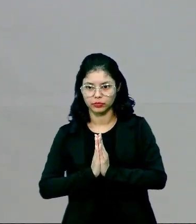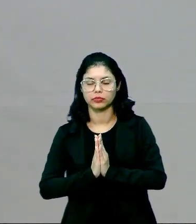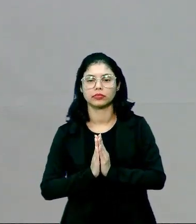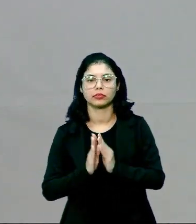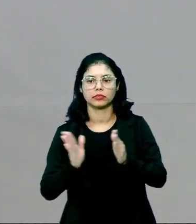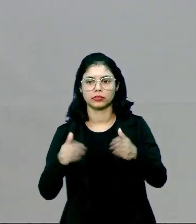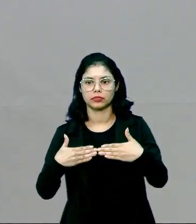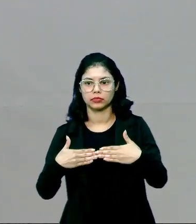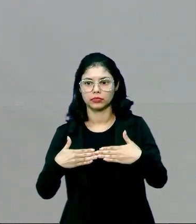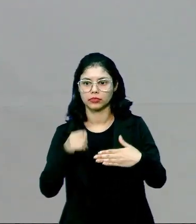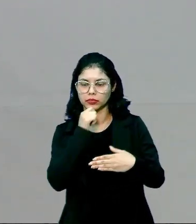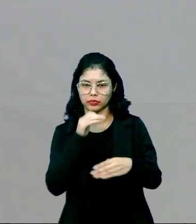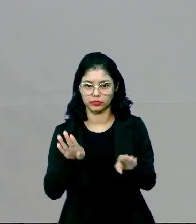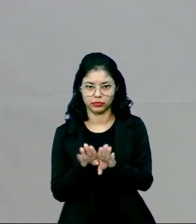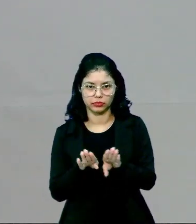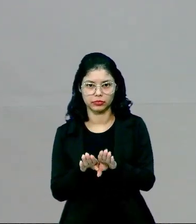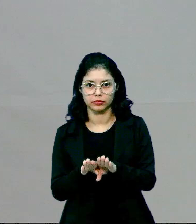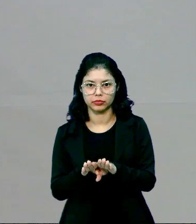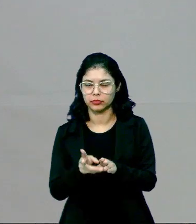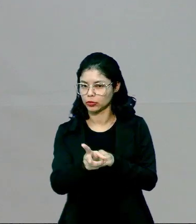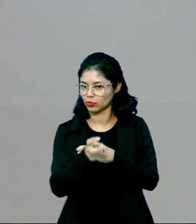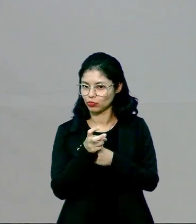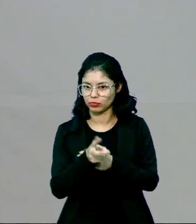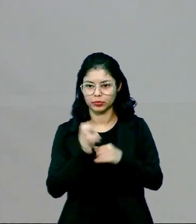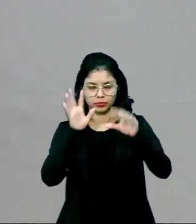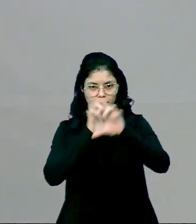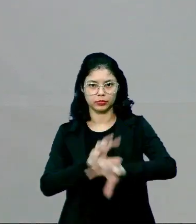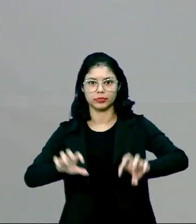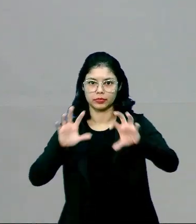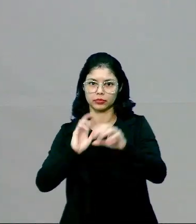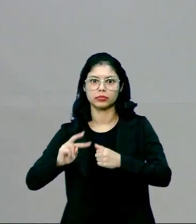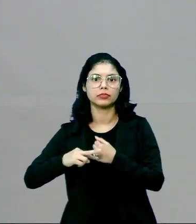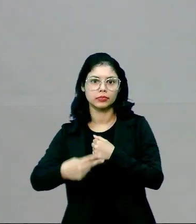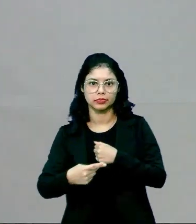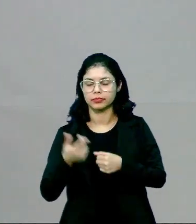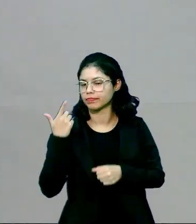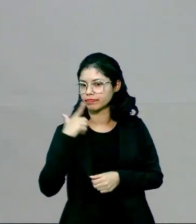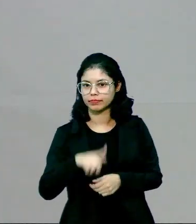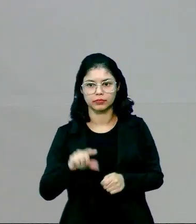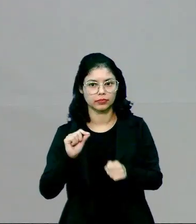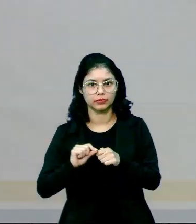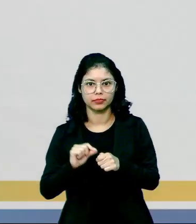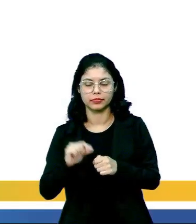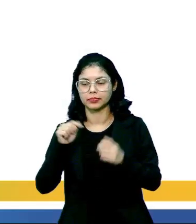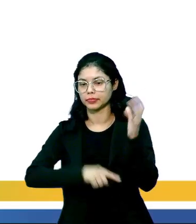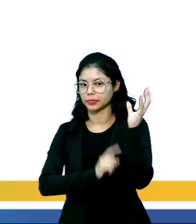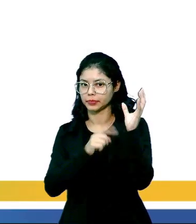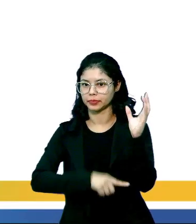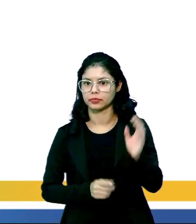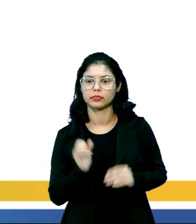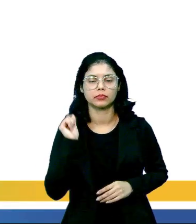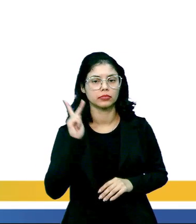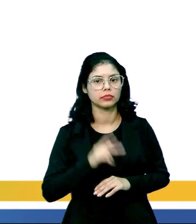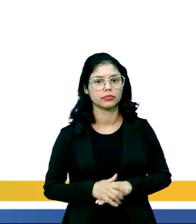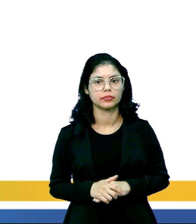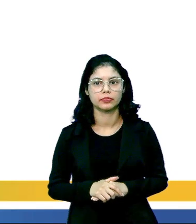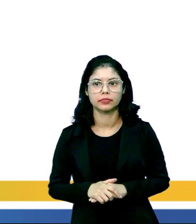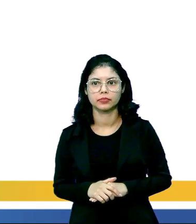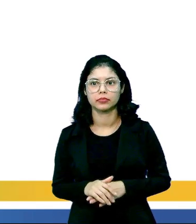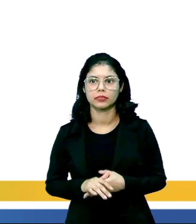não perde água, porém, ela também não capta aí o gás carbônico e, consequentemente, não faz fotossíntese, tá certo?